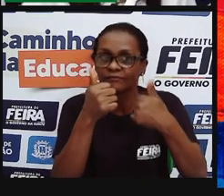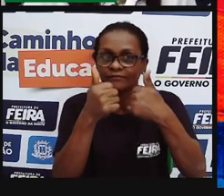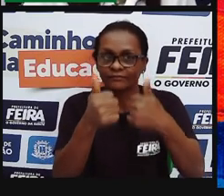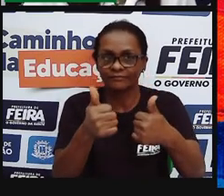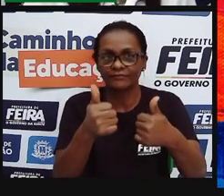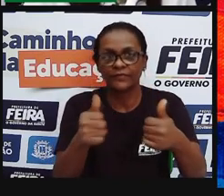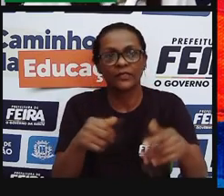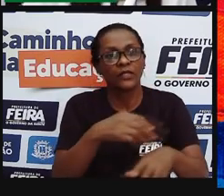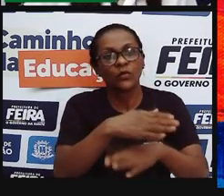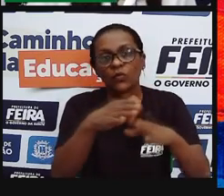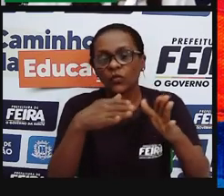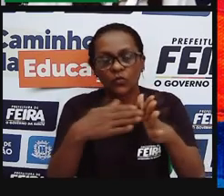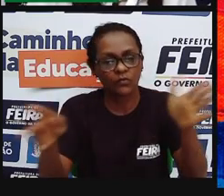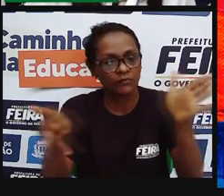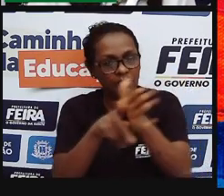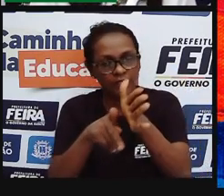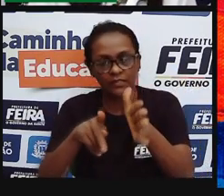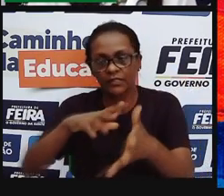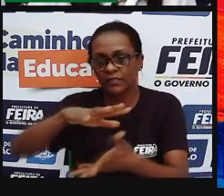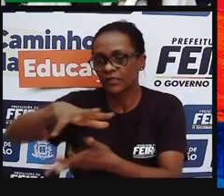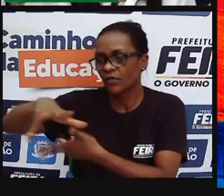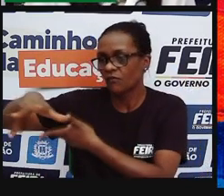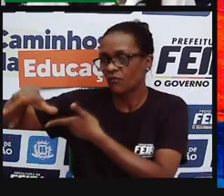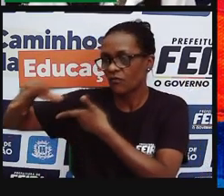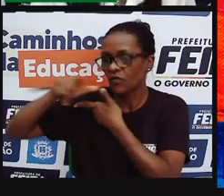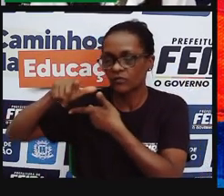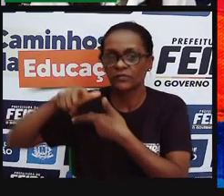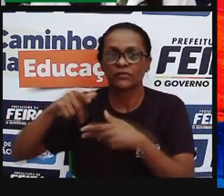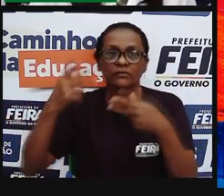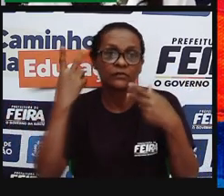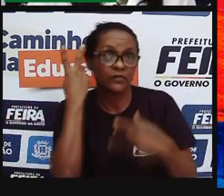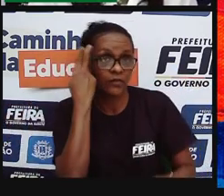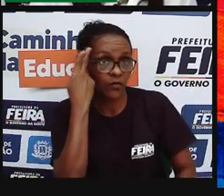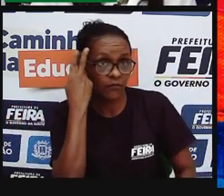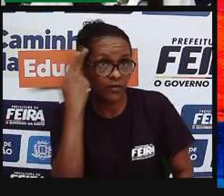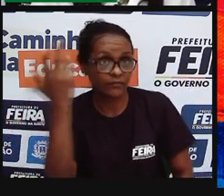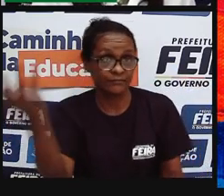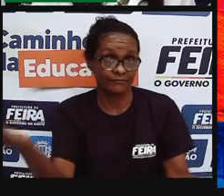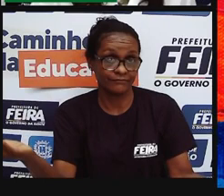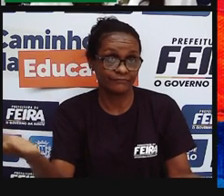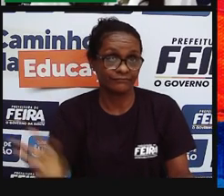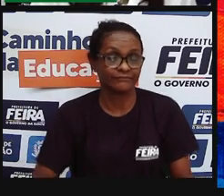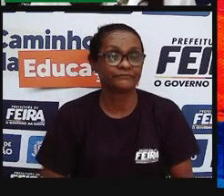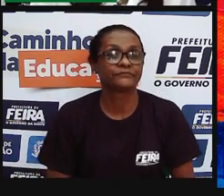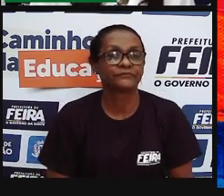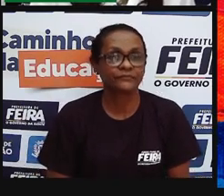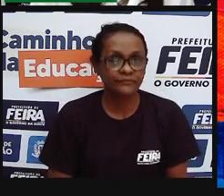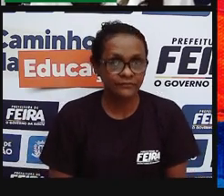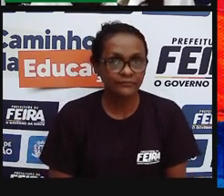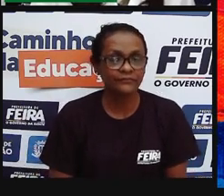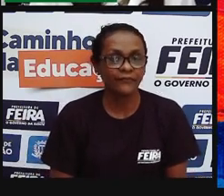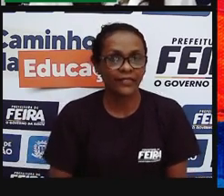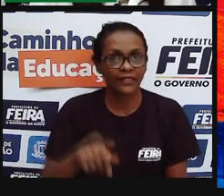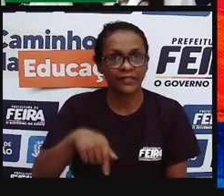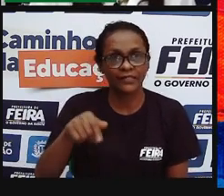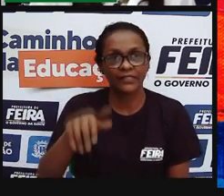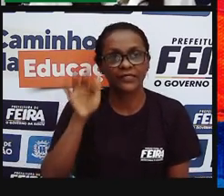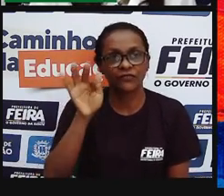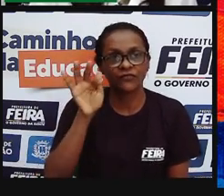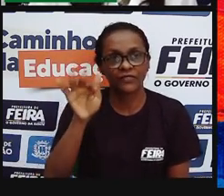nosso cotidiano aqui, pensando que nós, né? Estamos em Feira de Santana, nessa faixa que é uma faixa de transição